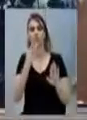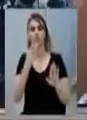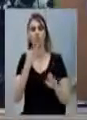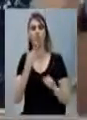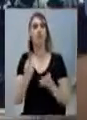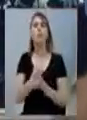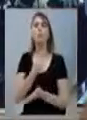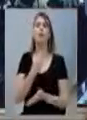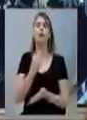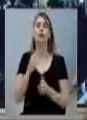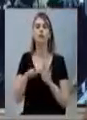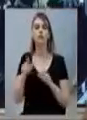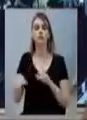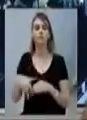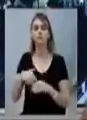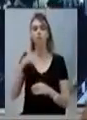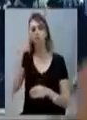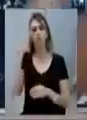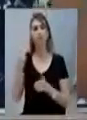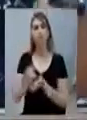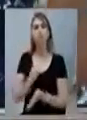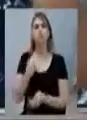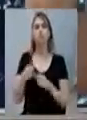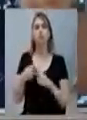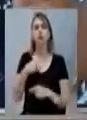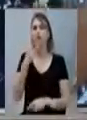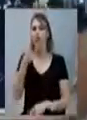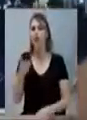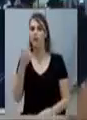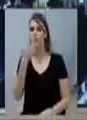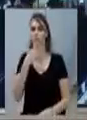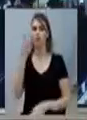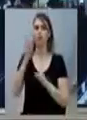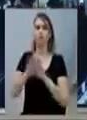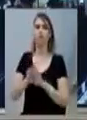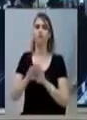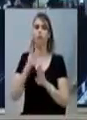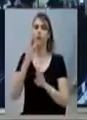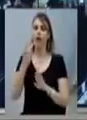era questionado, muitas vezes, nessa tribuna, porque eu falava do fechamento do 24 horas.